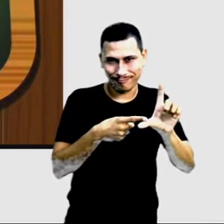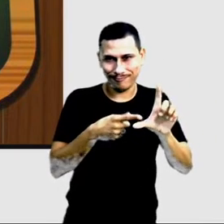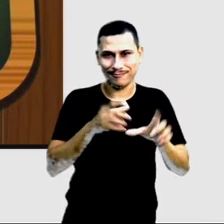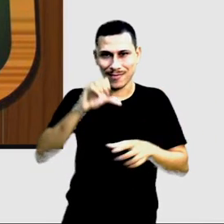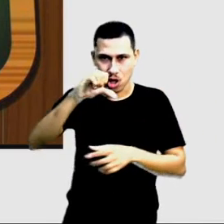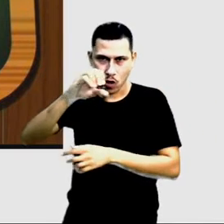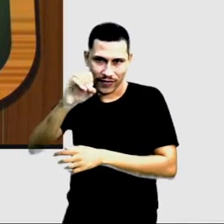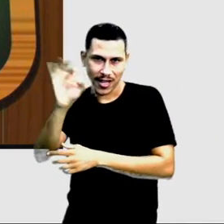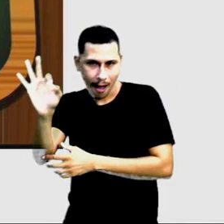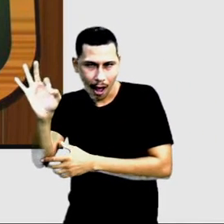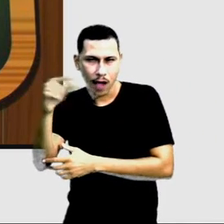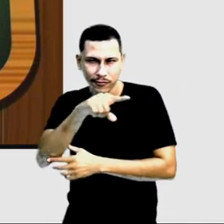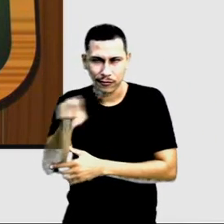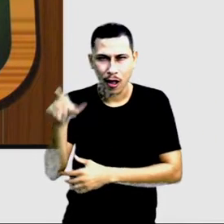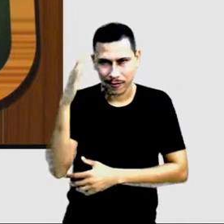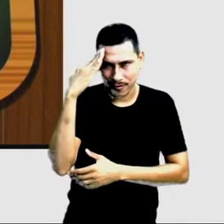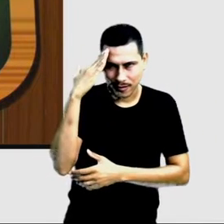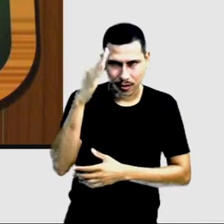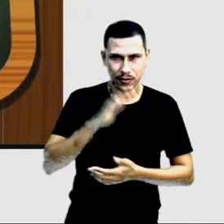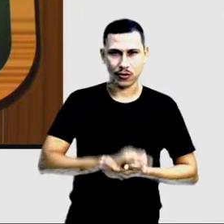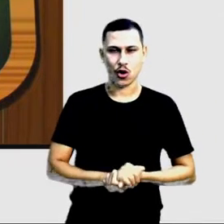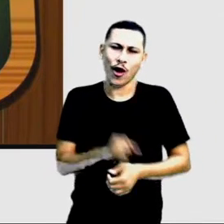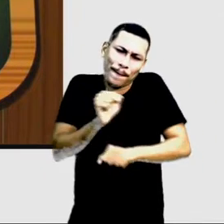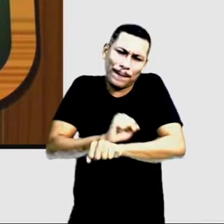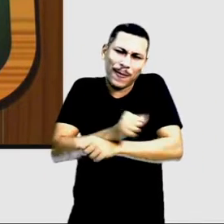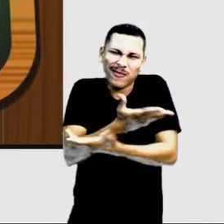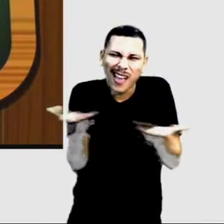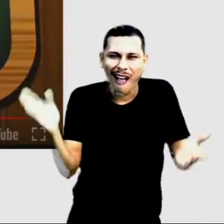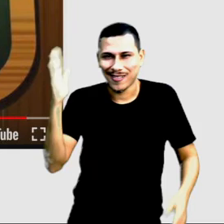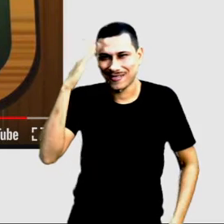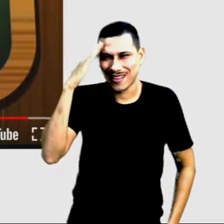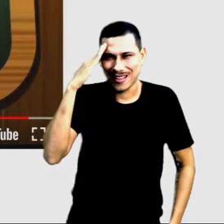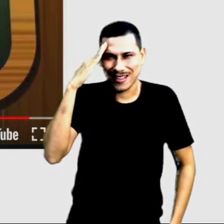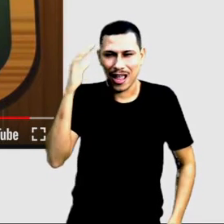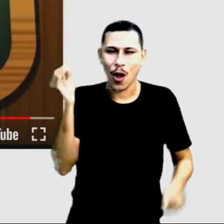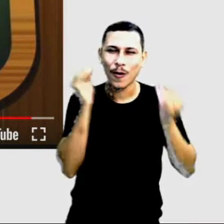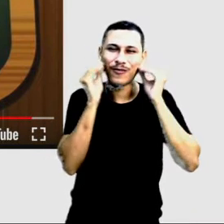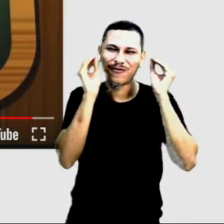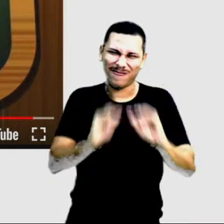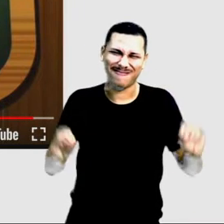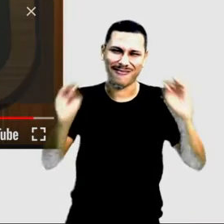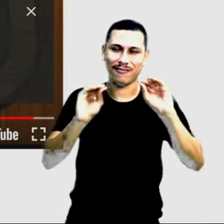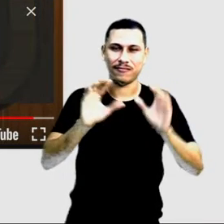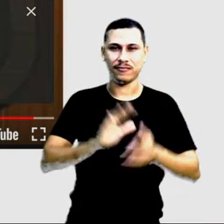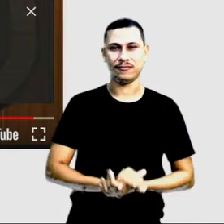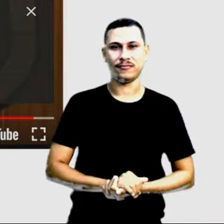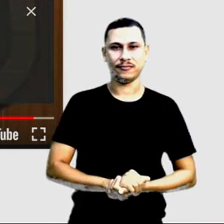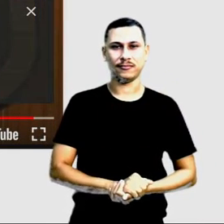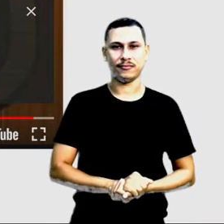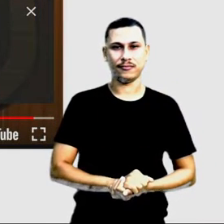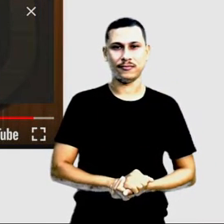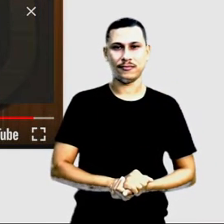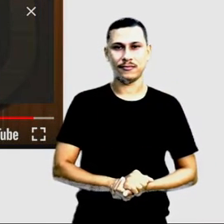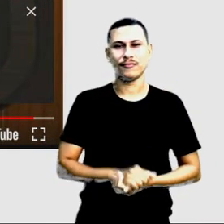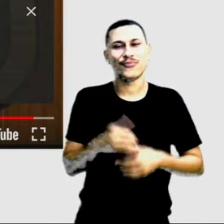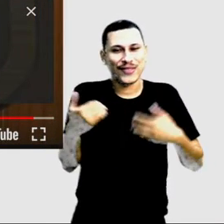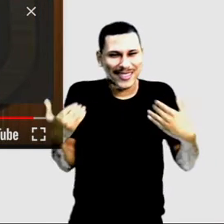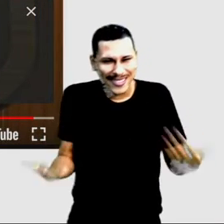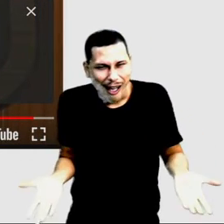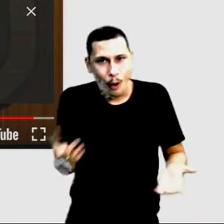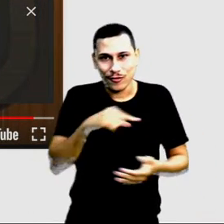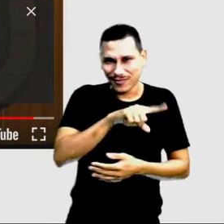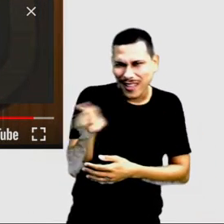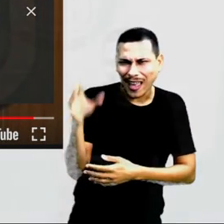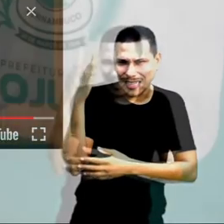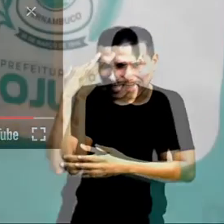Vocês entenderam? Eu espero que sim. Um grande beijo no coração de vocês. Vocês